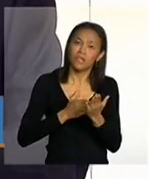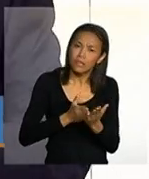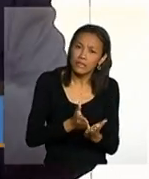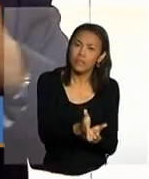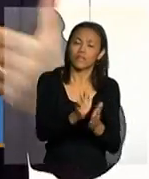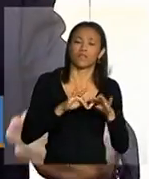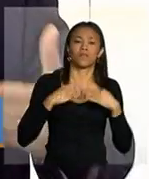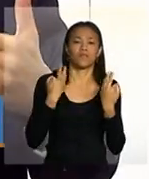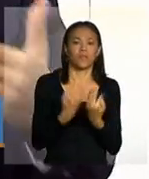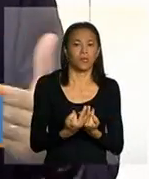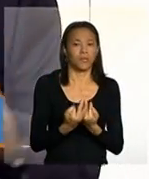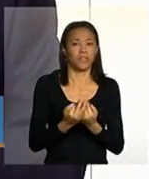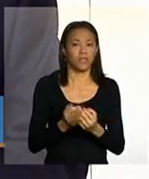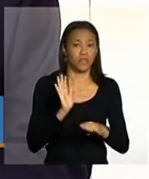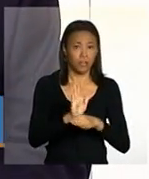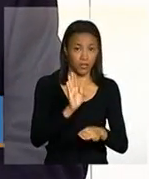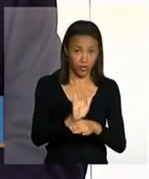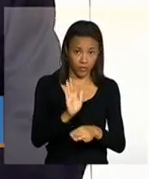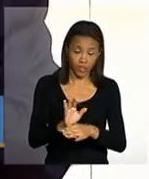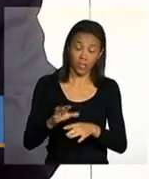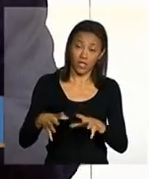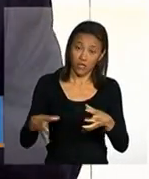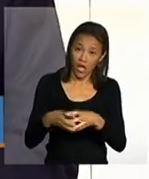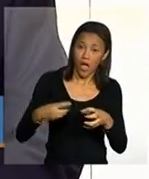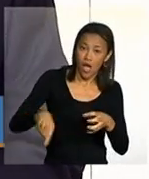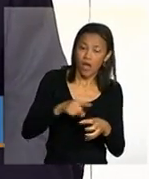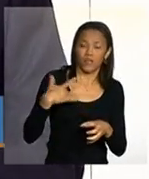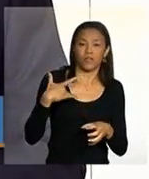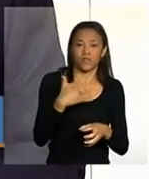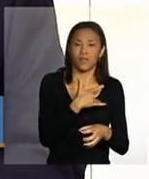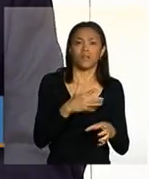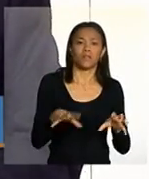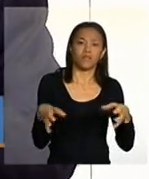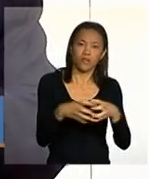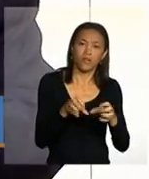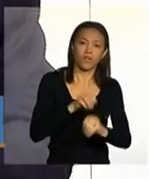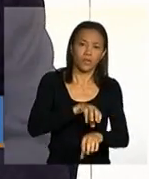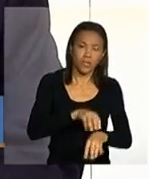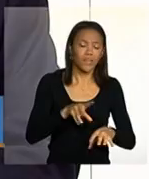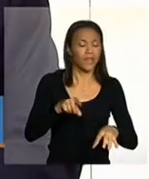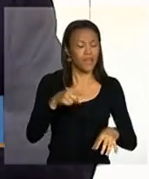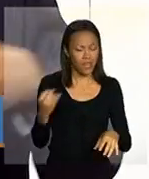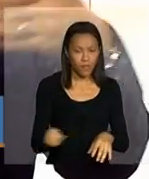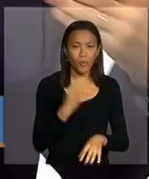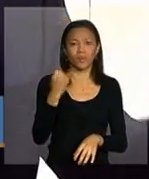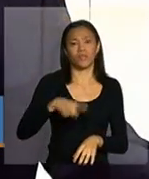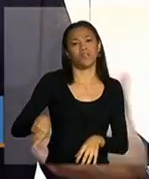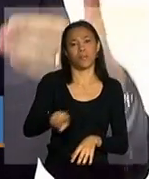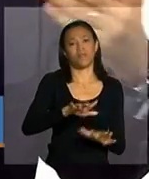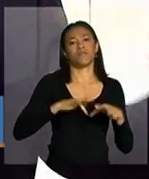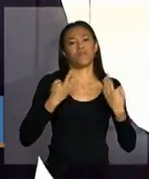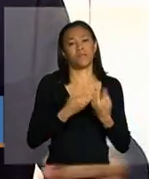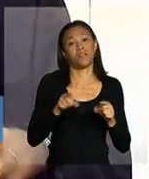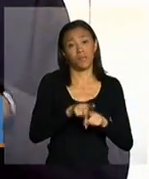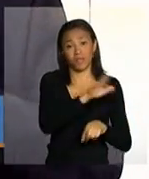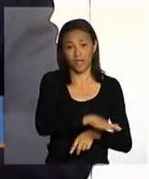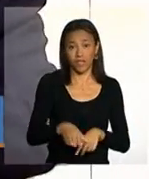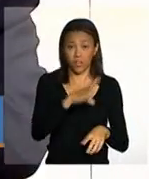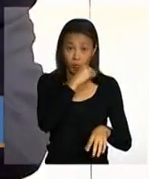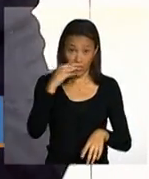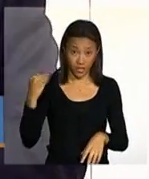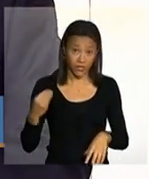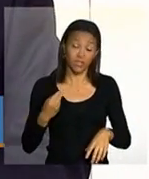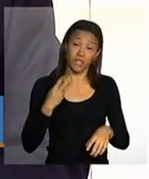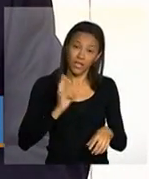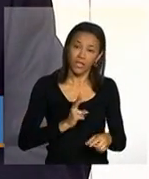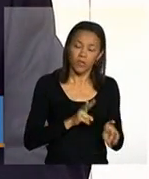famílias nesse serviço de saúde e educação, porque isso faz uma diferença muito grande para essas famílias e para essas crianças e adolescentes que estão nesse